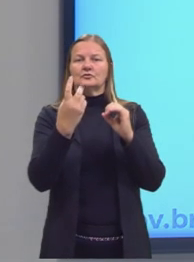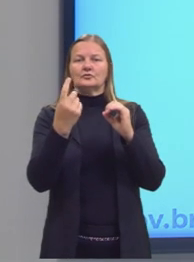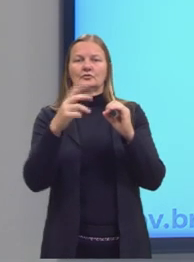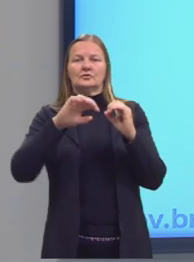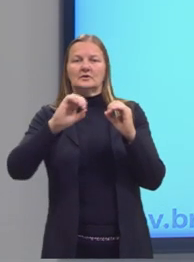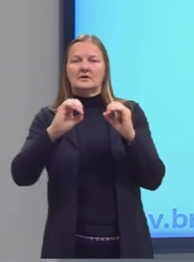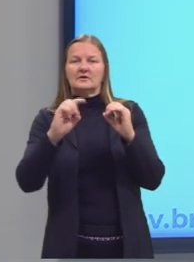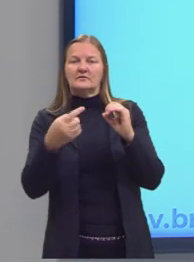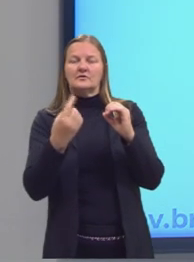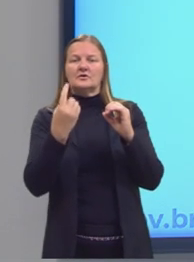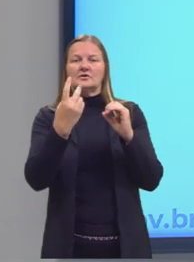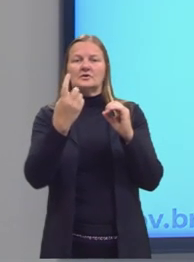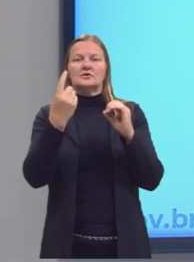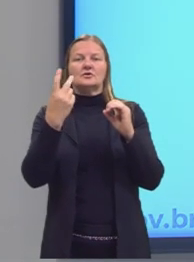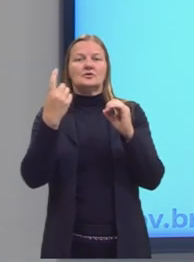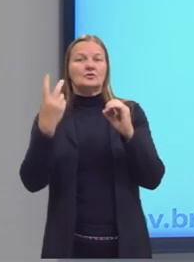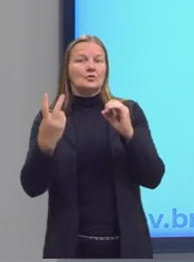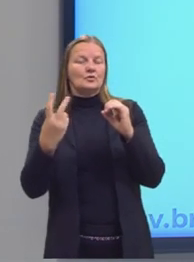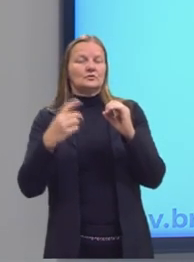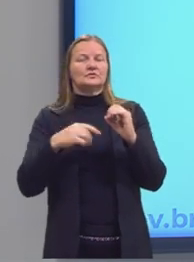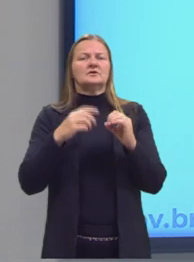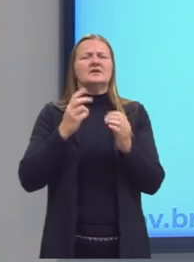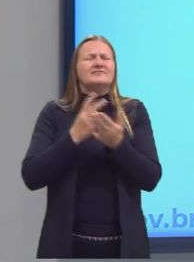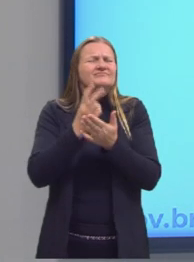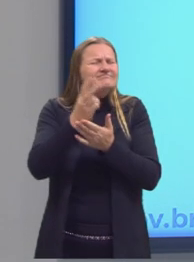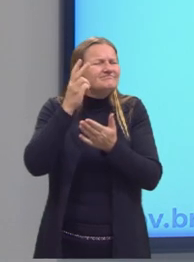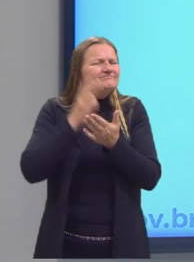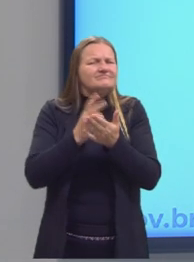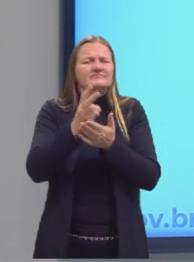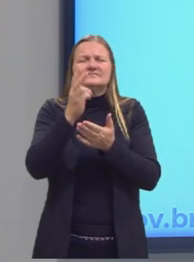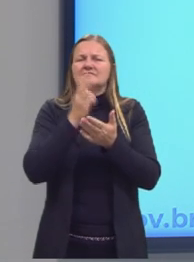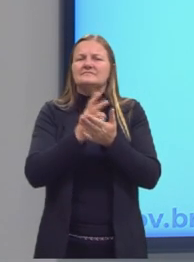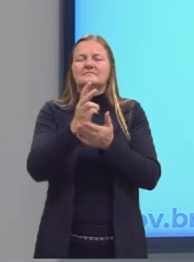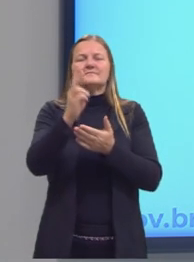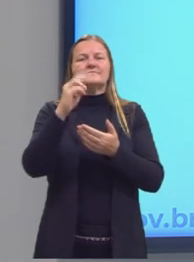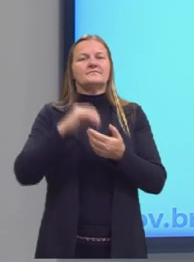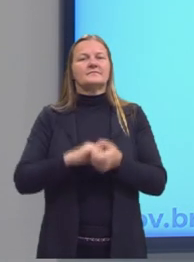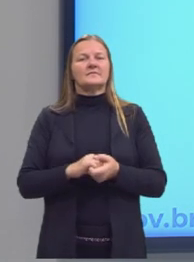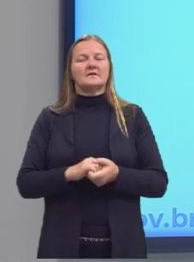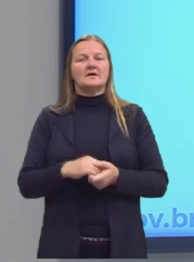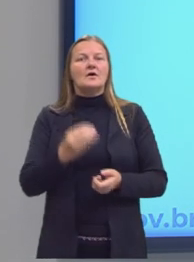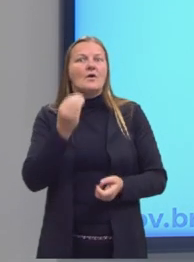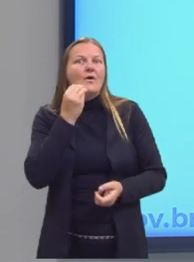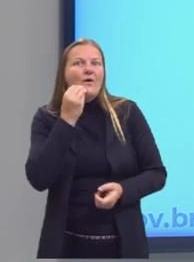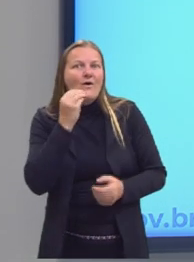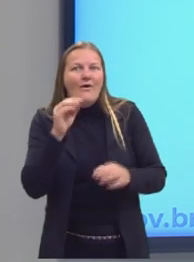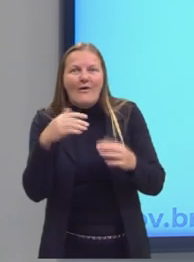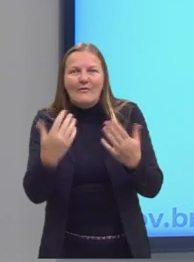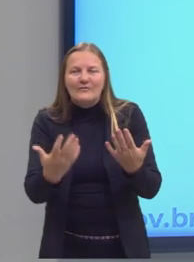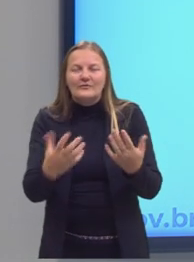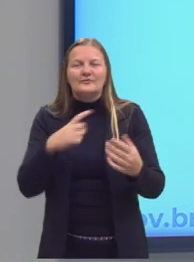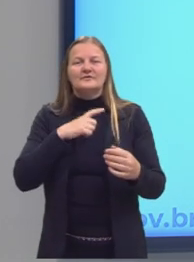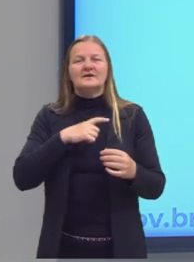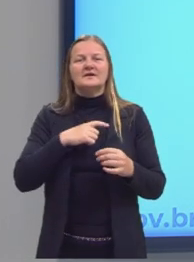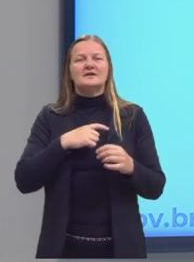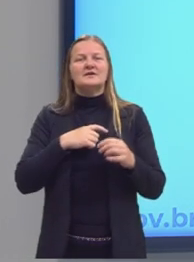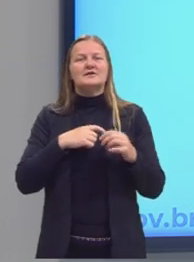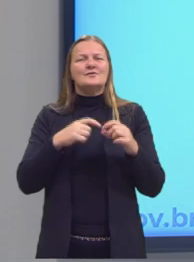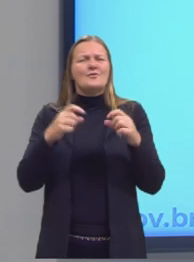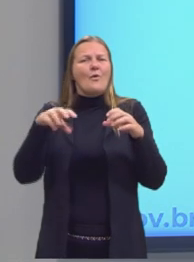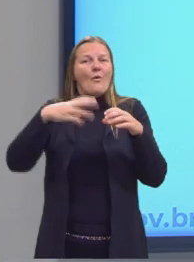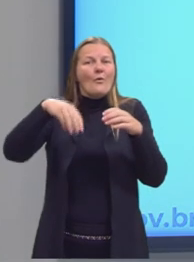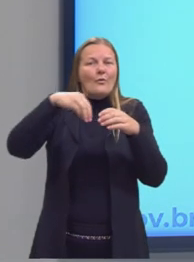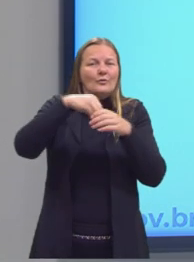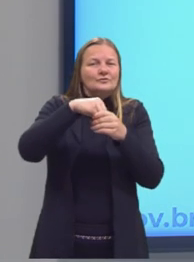o 0,112 e uma infinidade de outros. Obviamente, existe um conjunto ainda maior